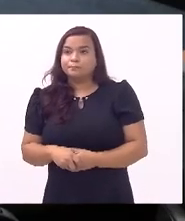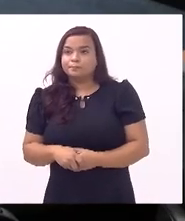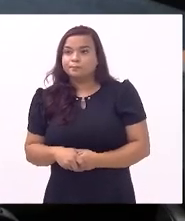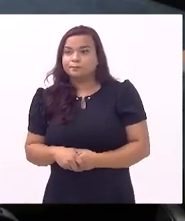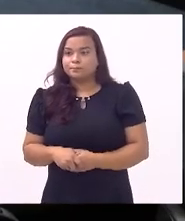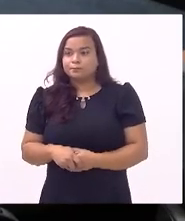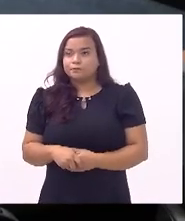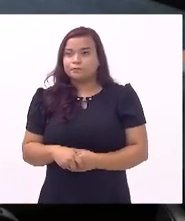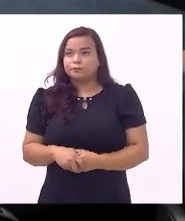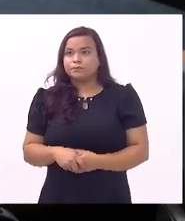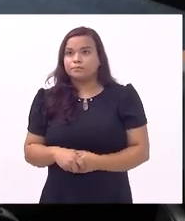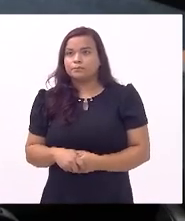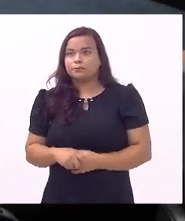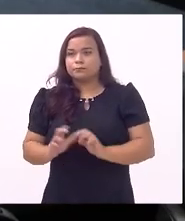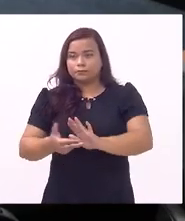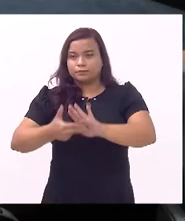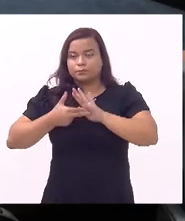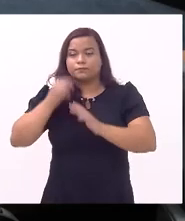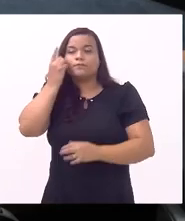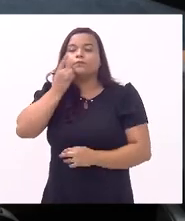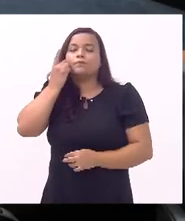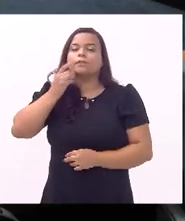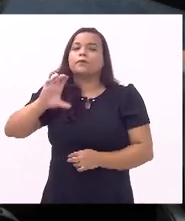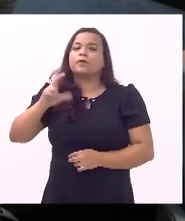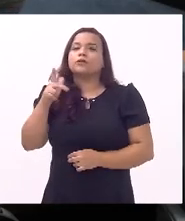assumir a presidência o deputado Charles Batista